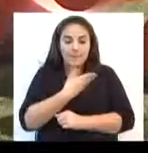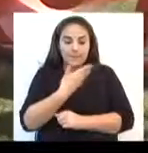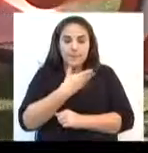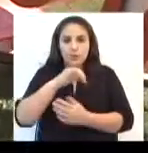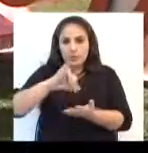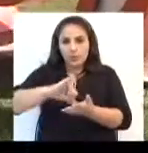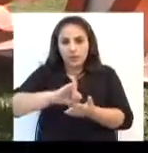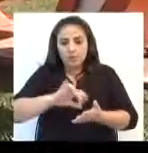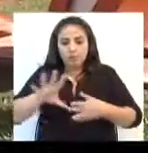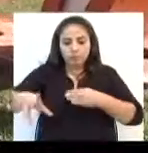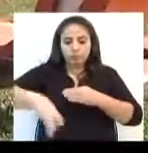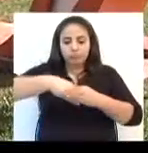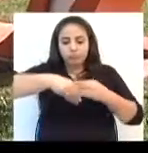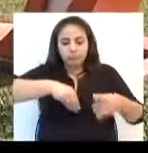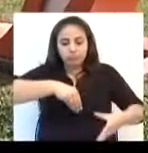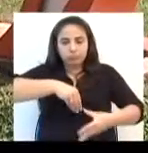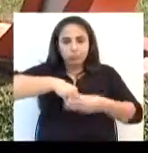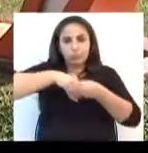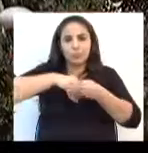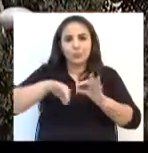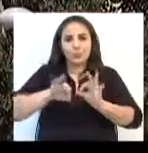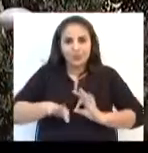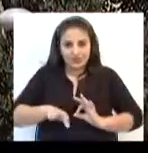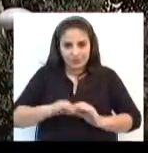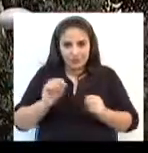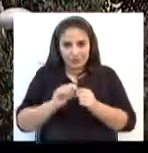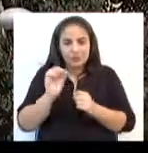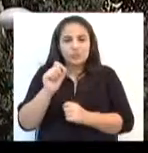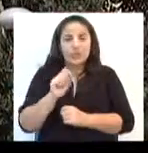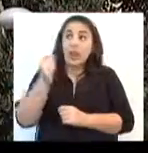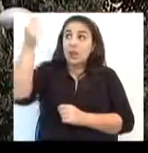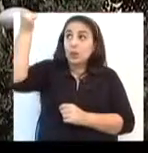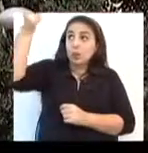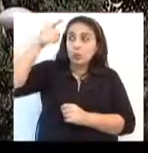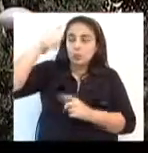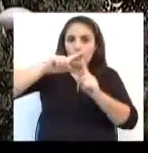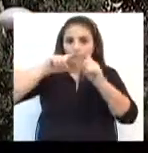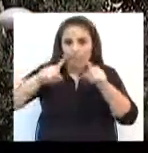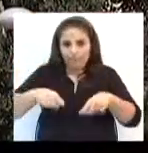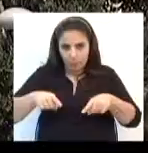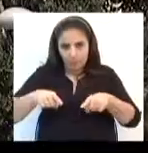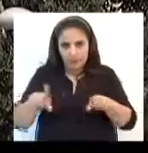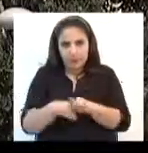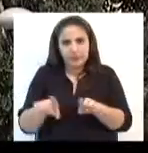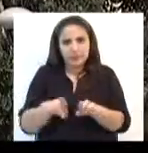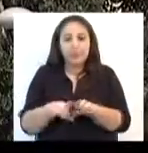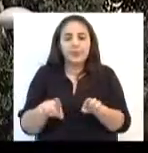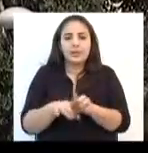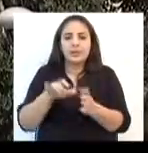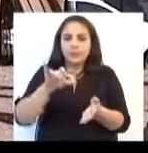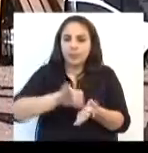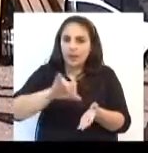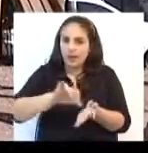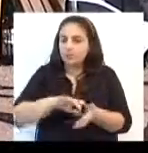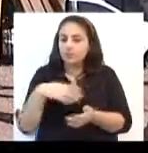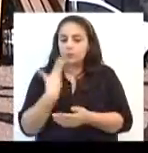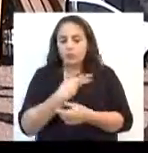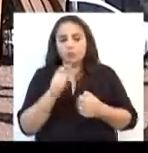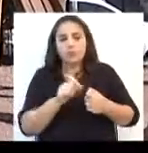complementou esse projeto. O que foi feito? Tanto a parte toda de iluminação pública, da praça em si,